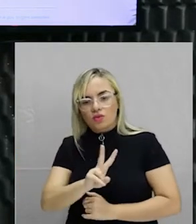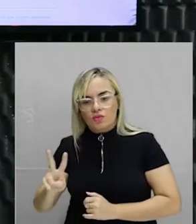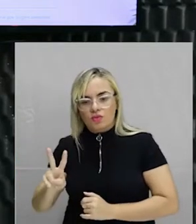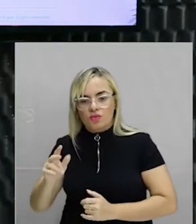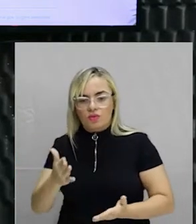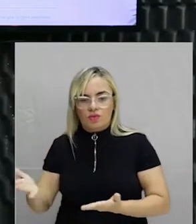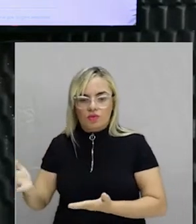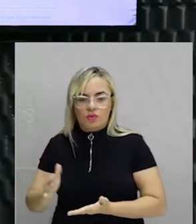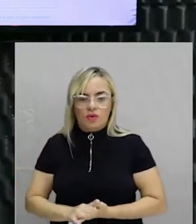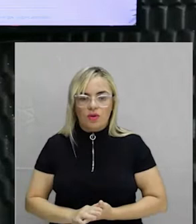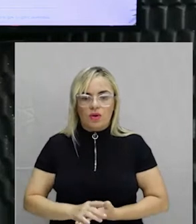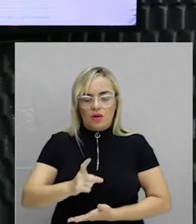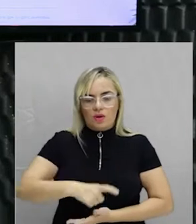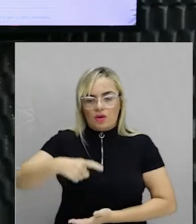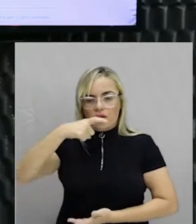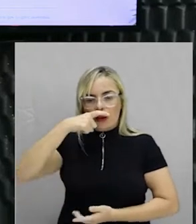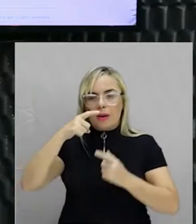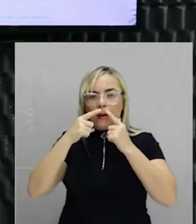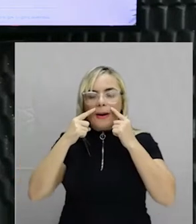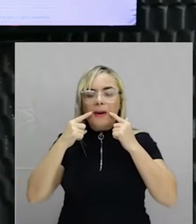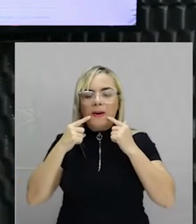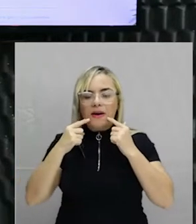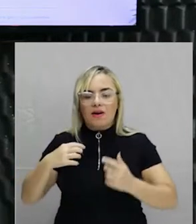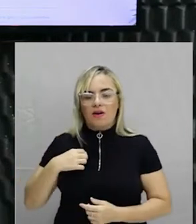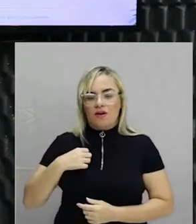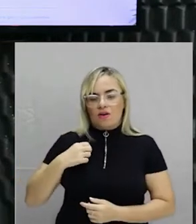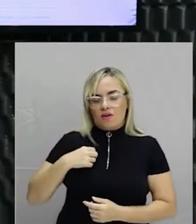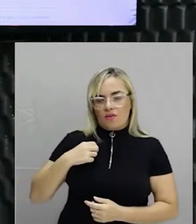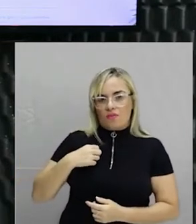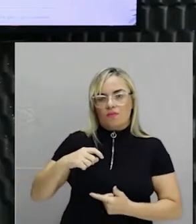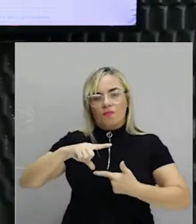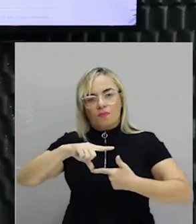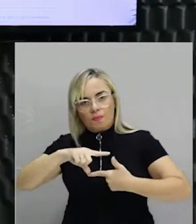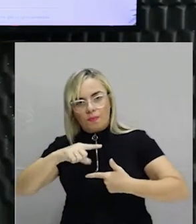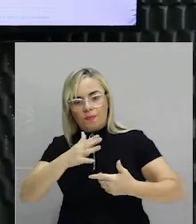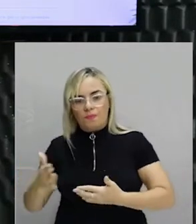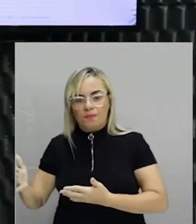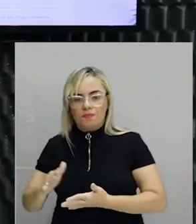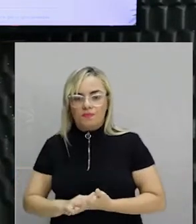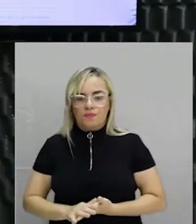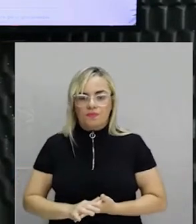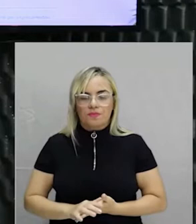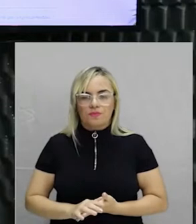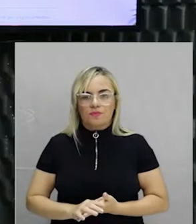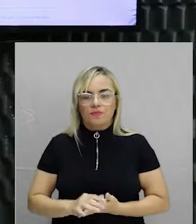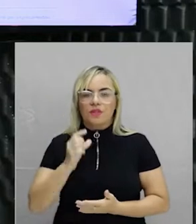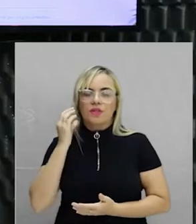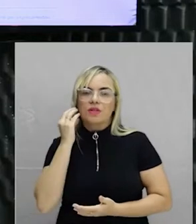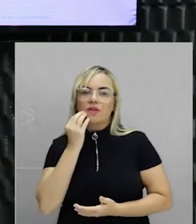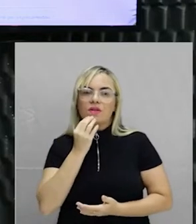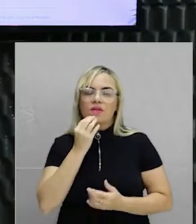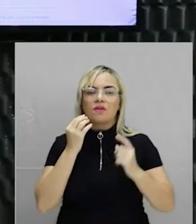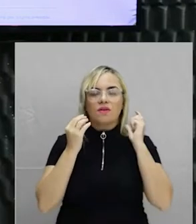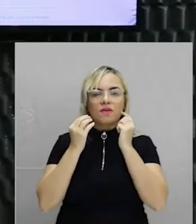conhecido, roupa com dobras geométricas, que eu ia falar para vocês, encaracolada à barba com voltinhas, e as cabeças de